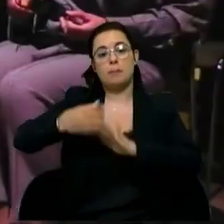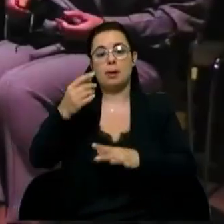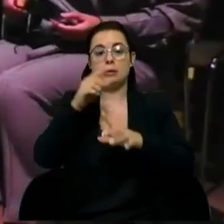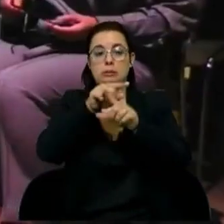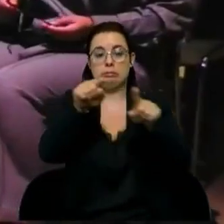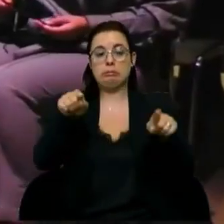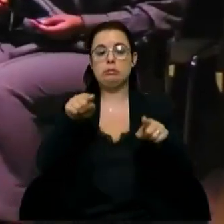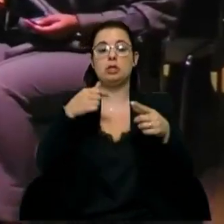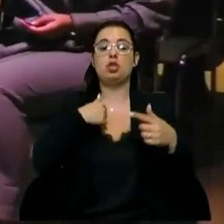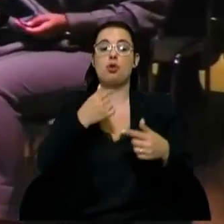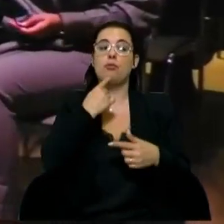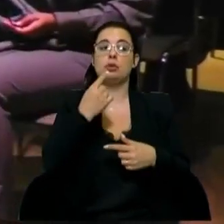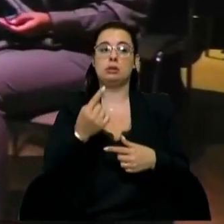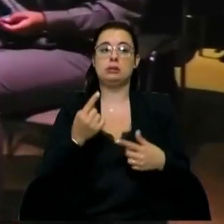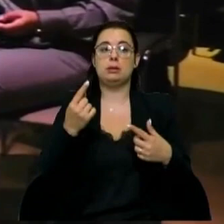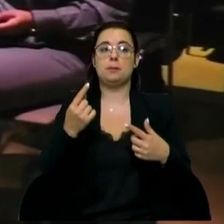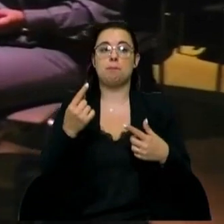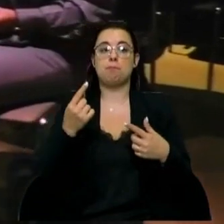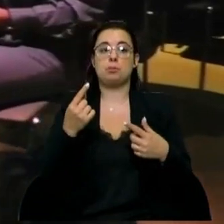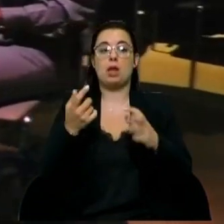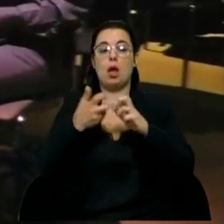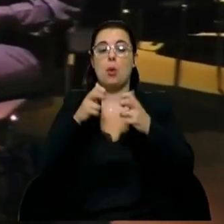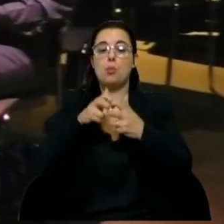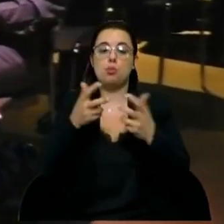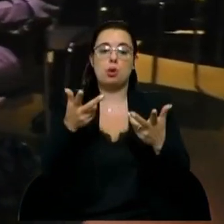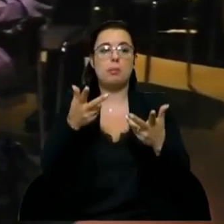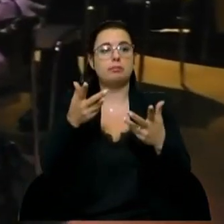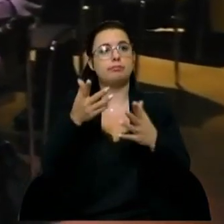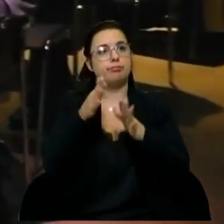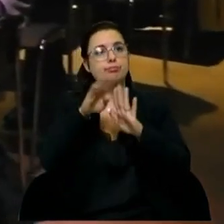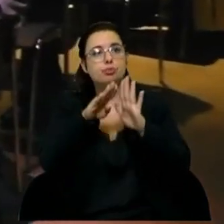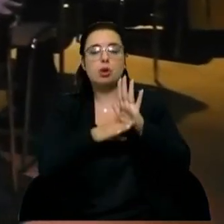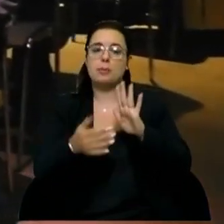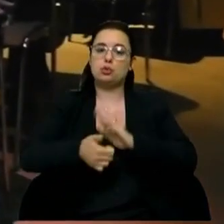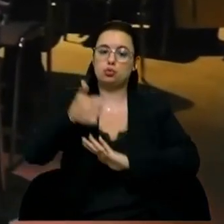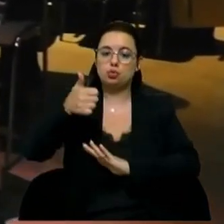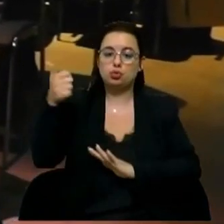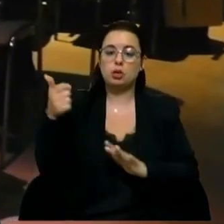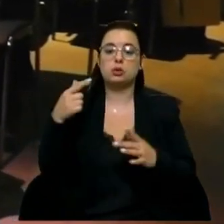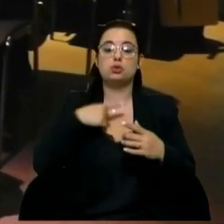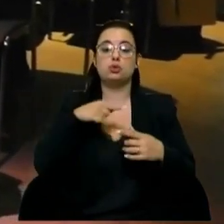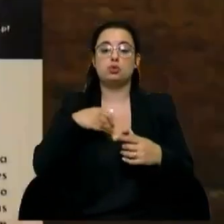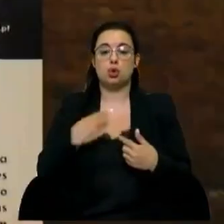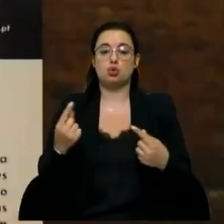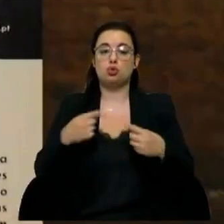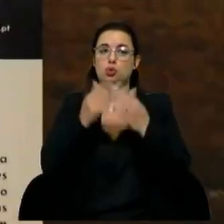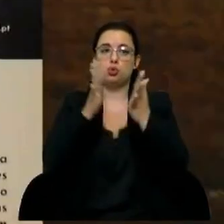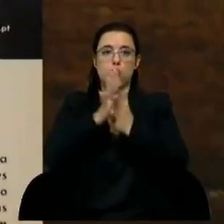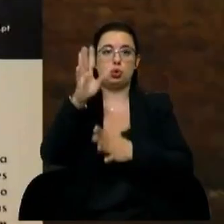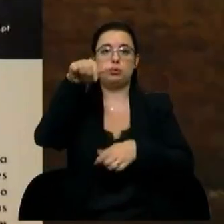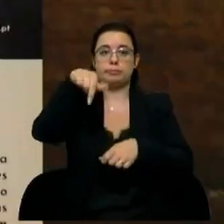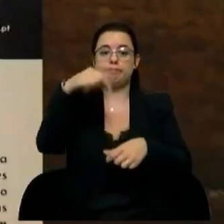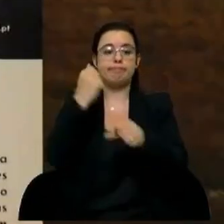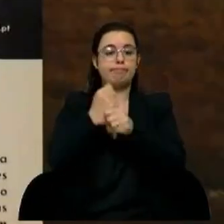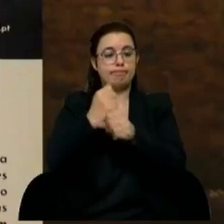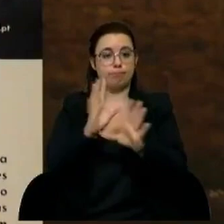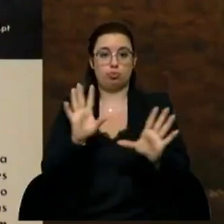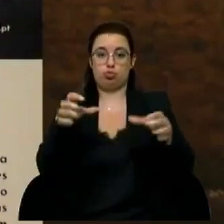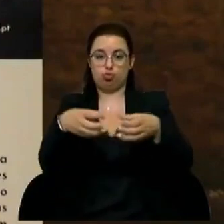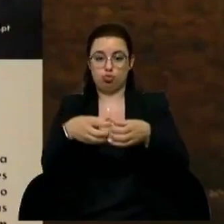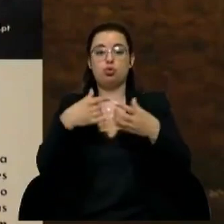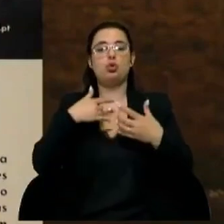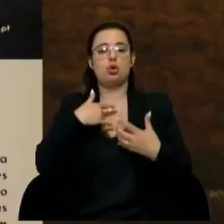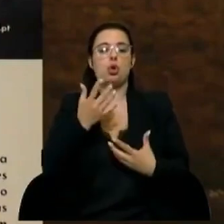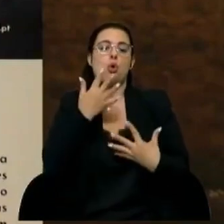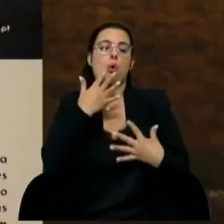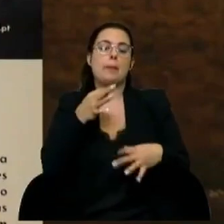eles. Eu diria que é um programa de sucesso, que nos colocou a todos a trabalhar em conjunto. Eu,